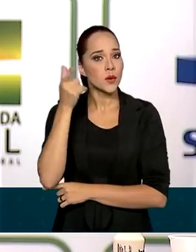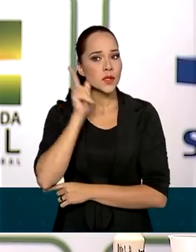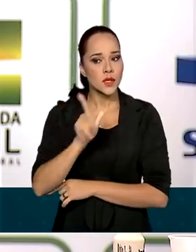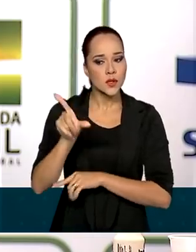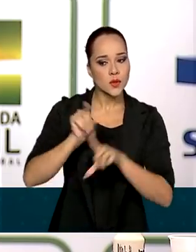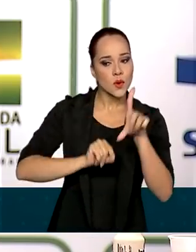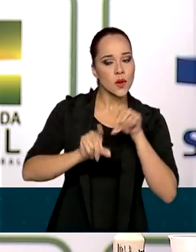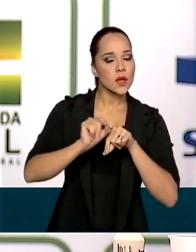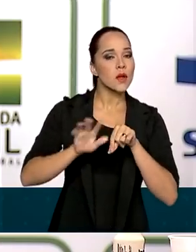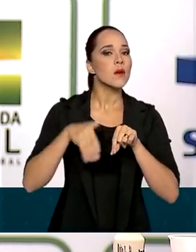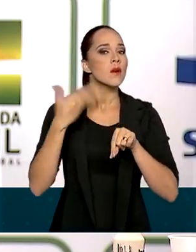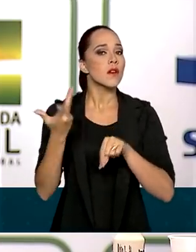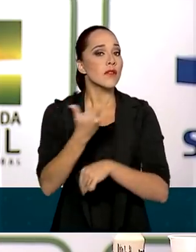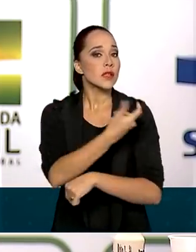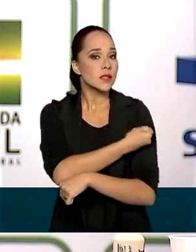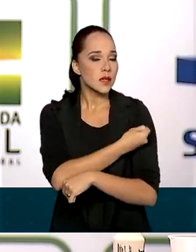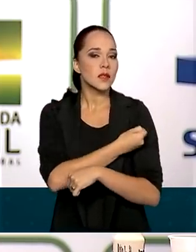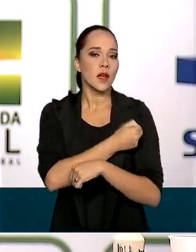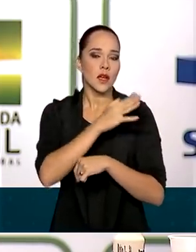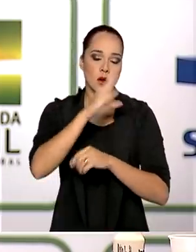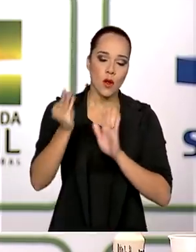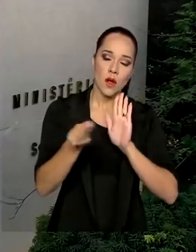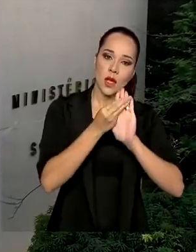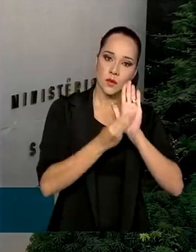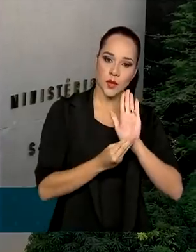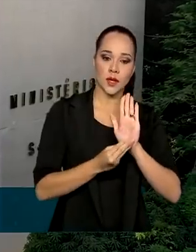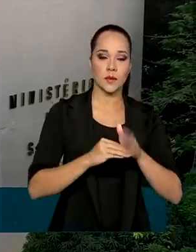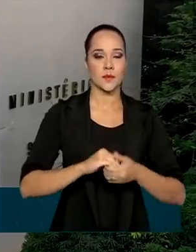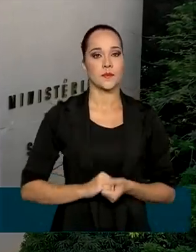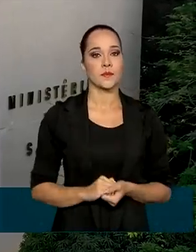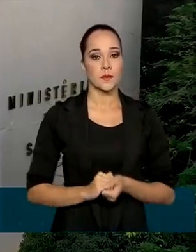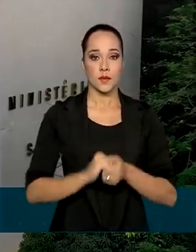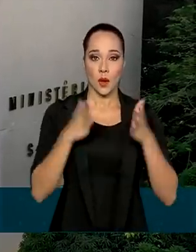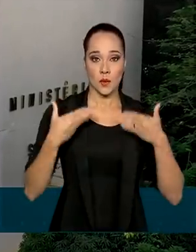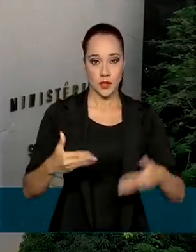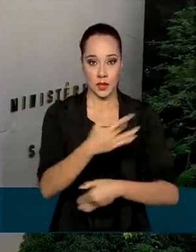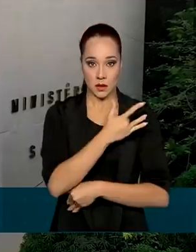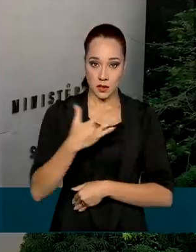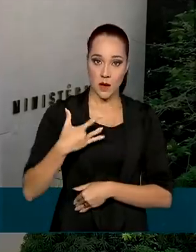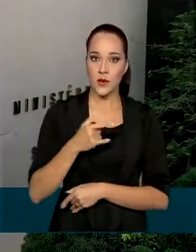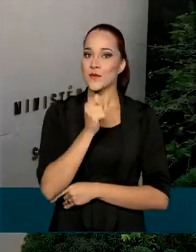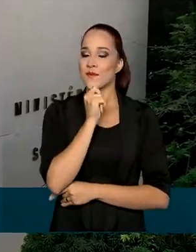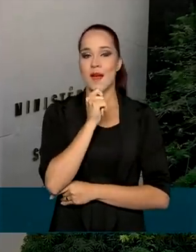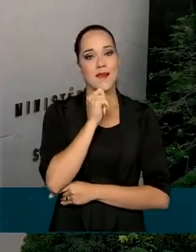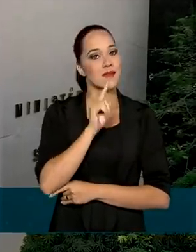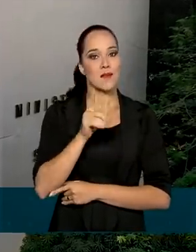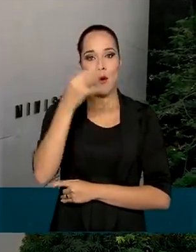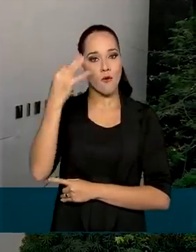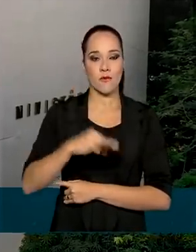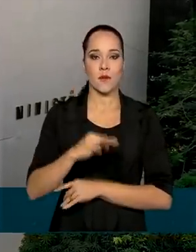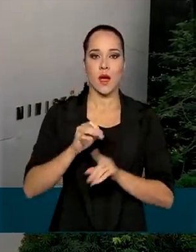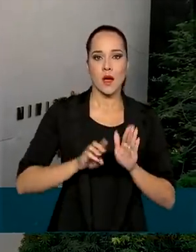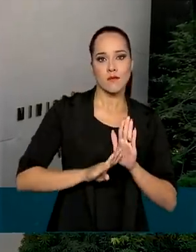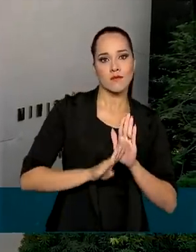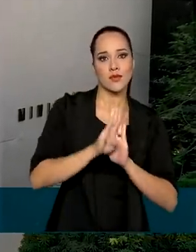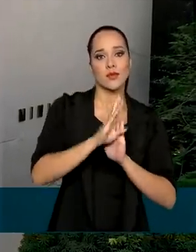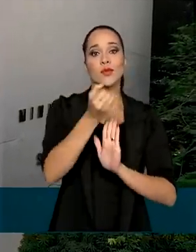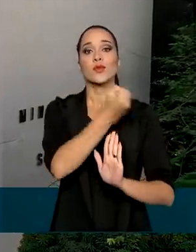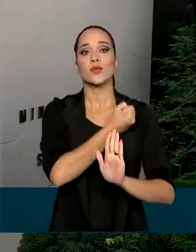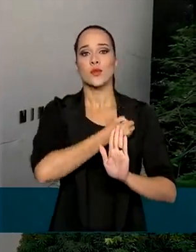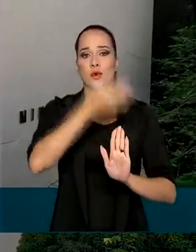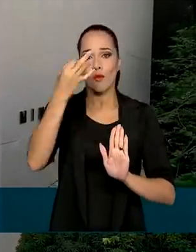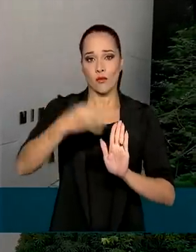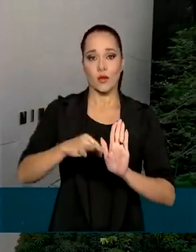optar por uma vacina e inserir essa vacina no programa. O Ministério da Saúde ainda não confirma o aumento no número de